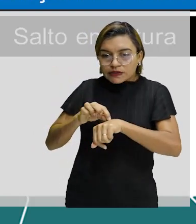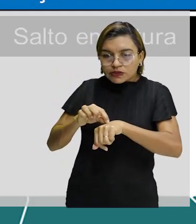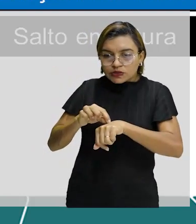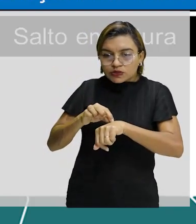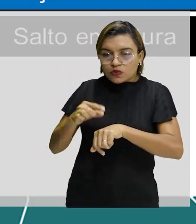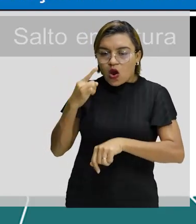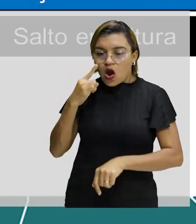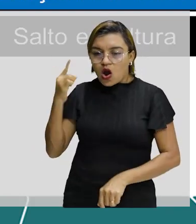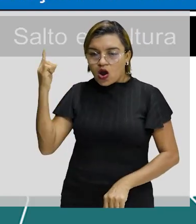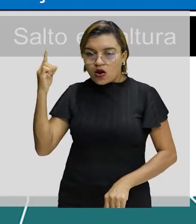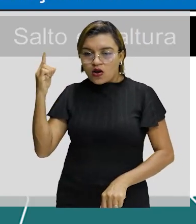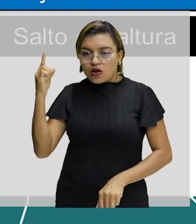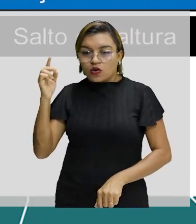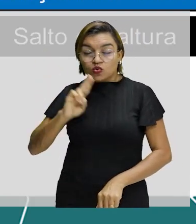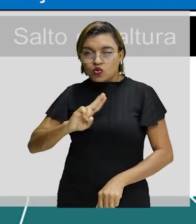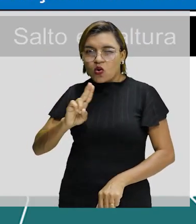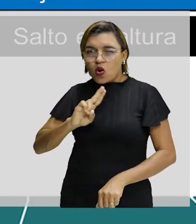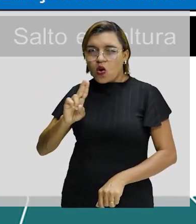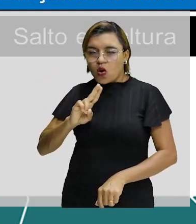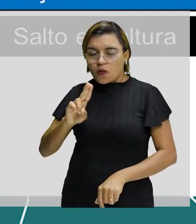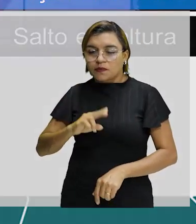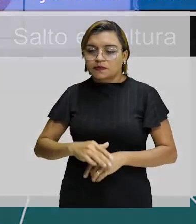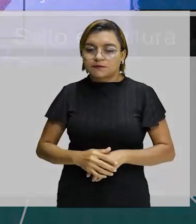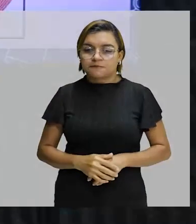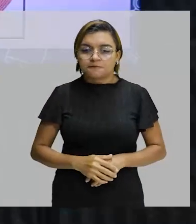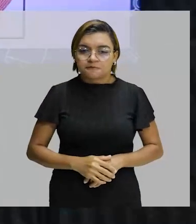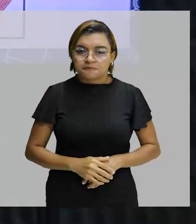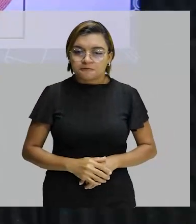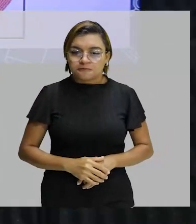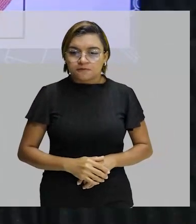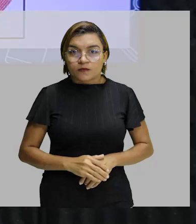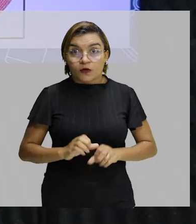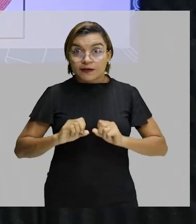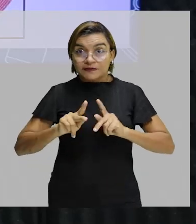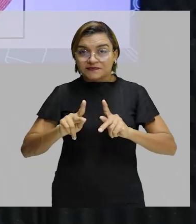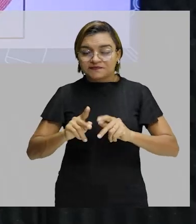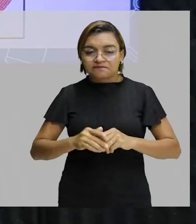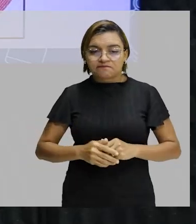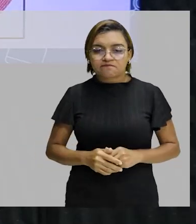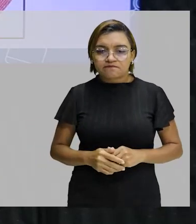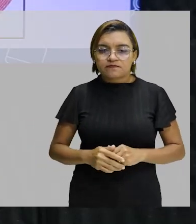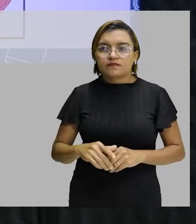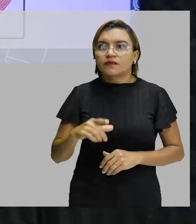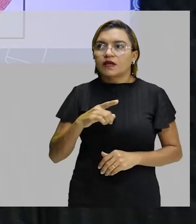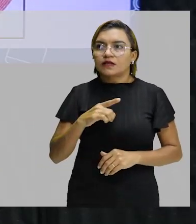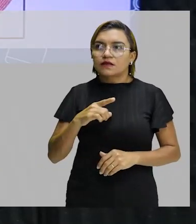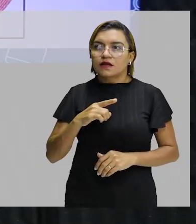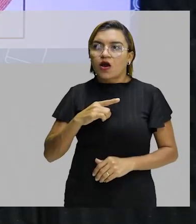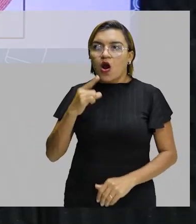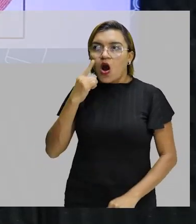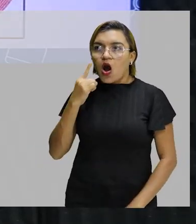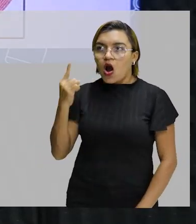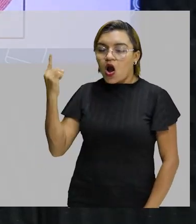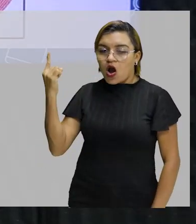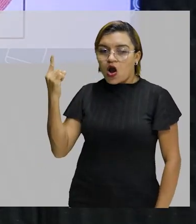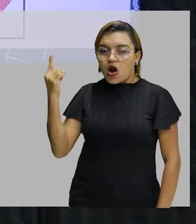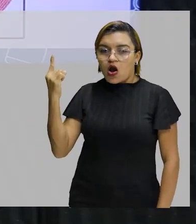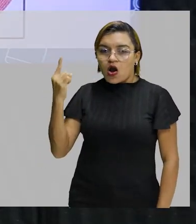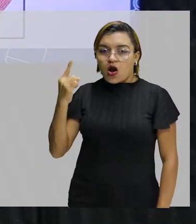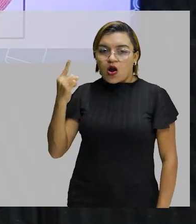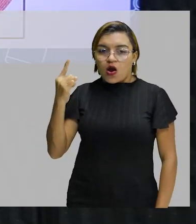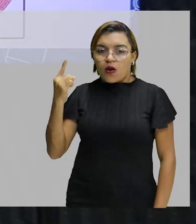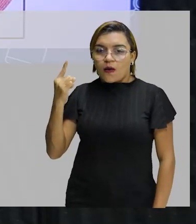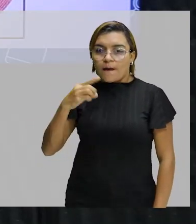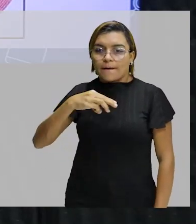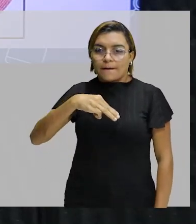Também é um salto vertical que vence aquele que saltaram mais distante. Nessa parte aqui, do martelo e do